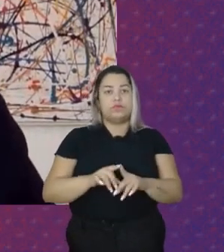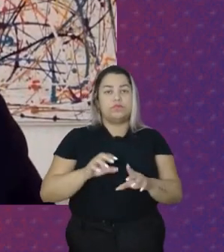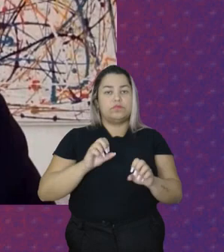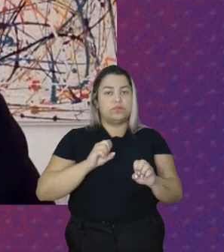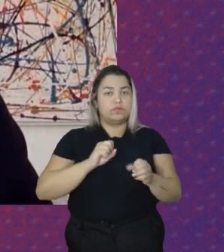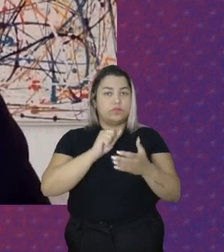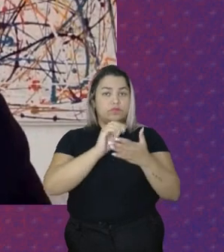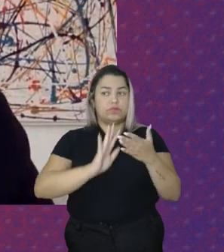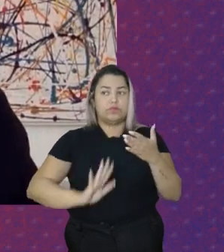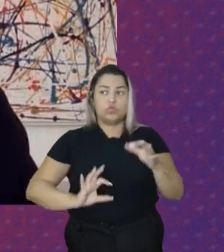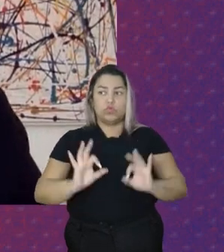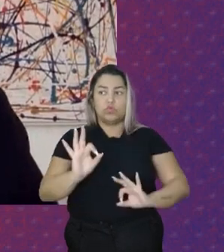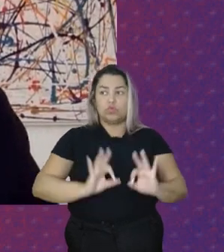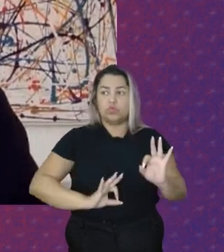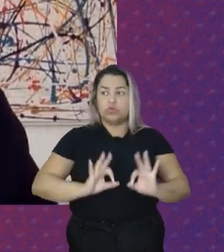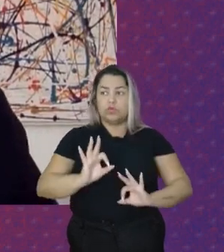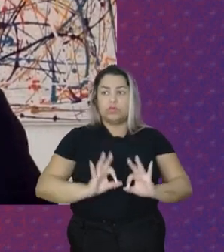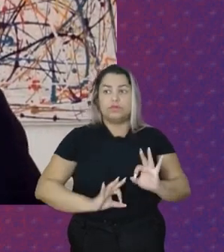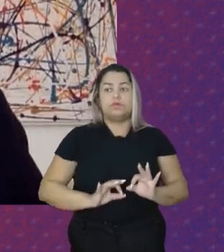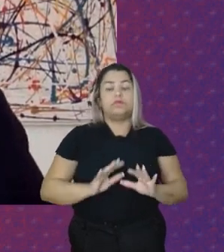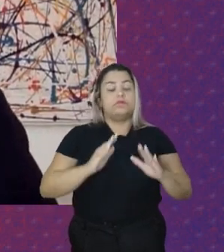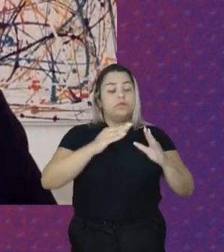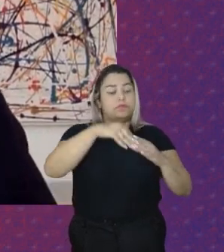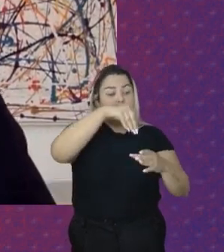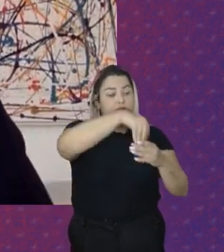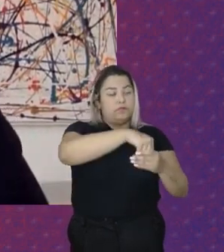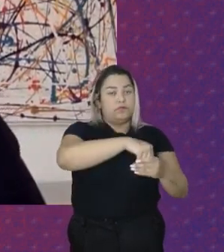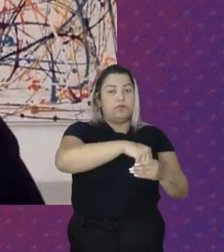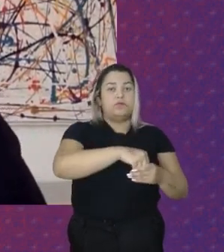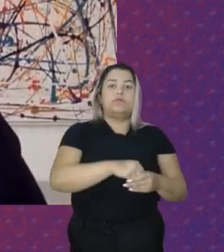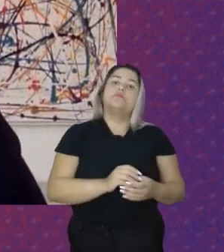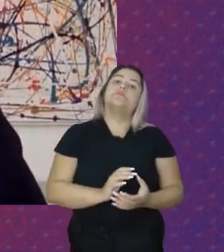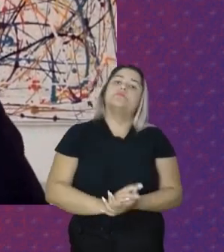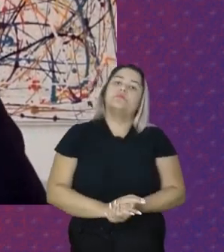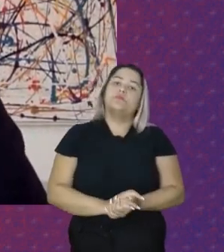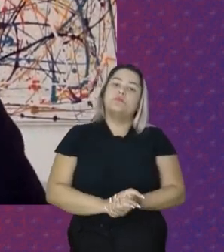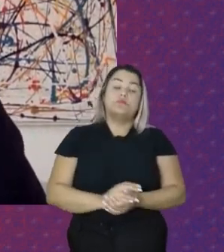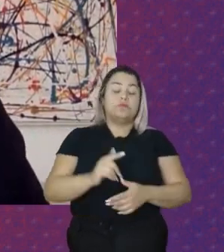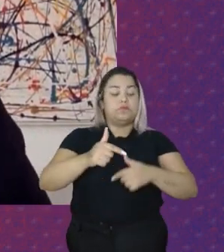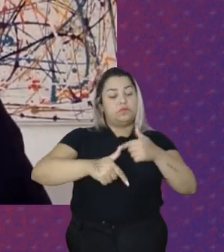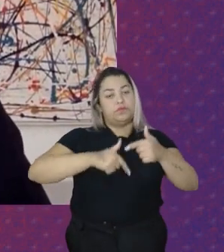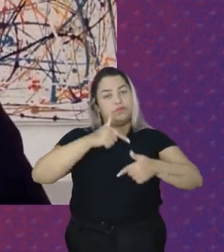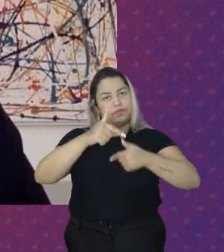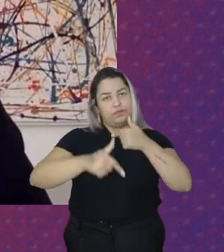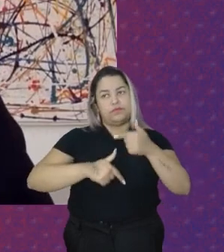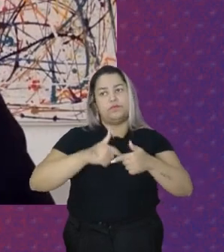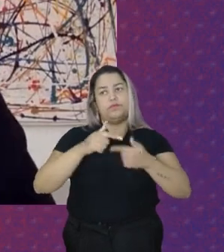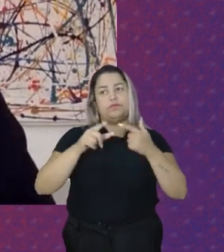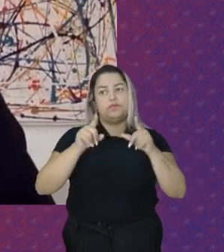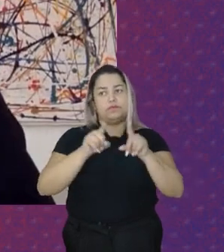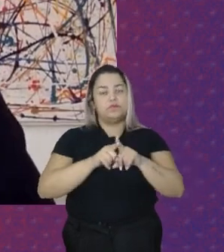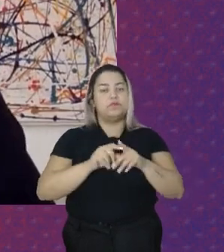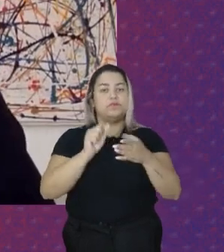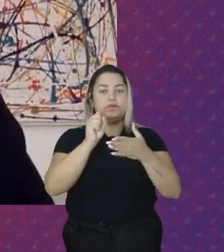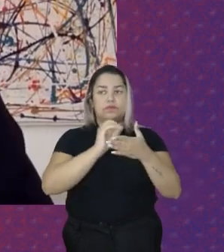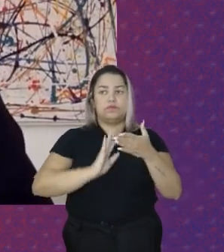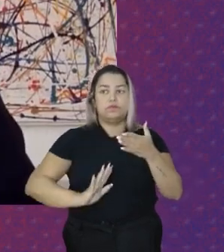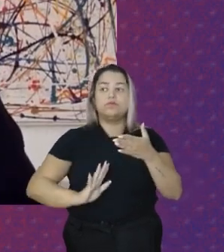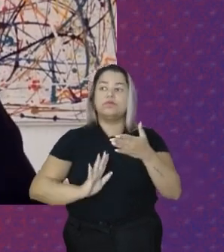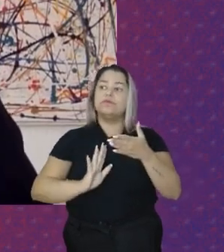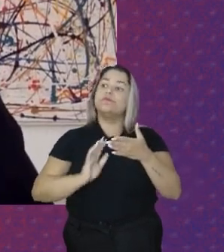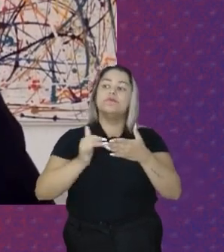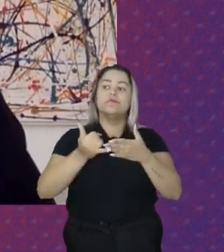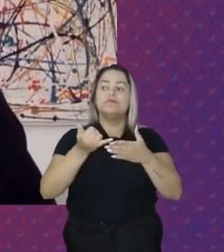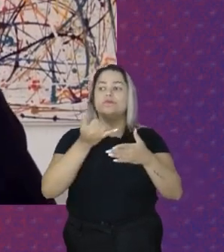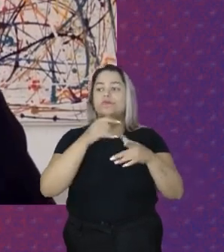organização Do funcionamento Do lar O trabalho doméstico Também abarca As atividades Sexuais